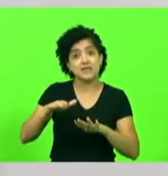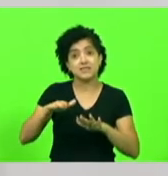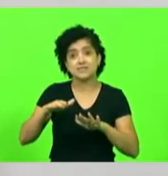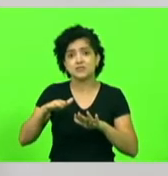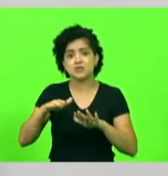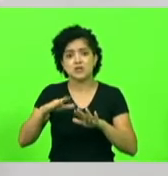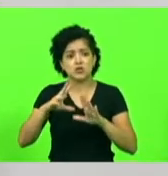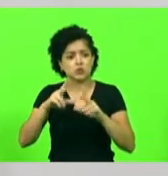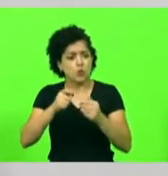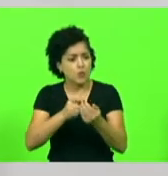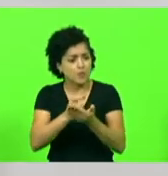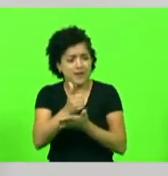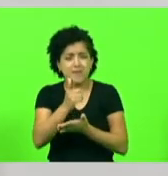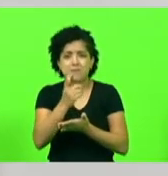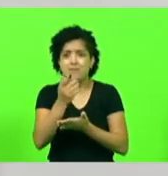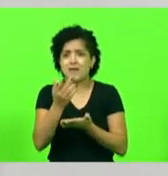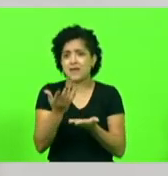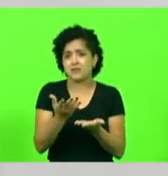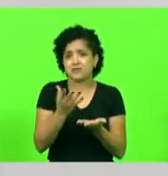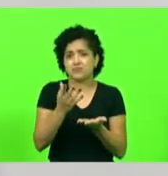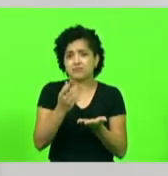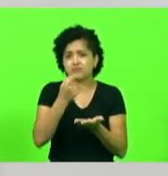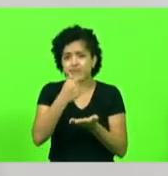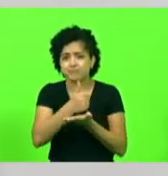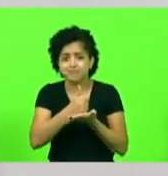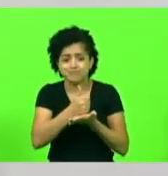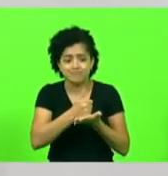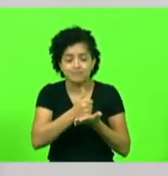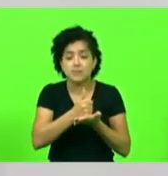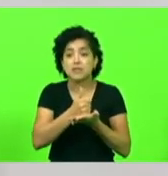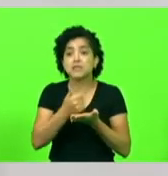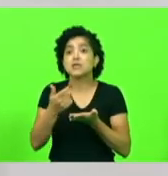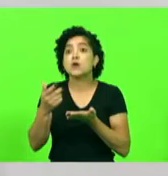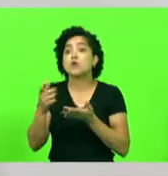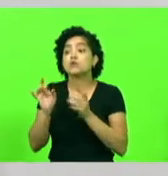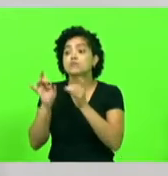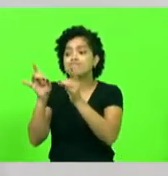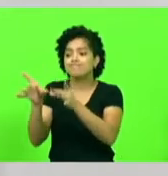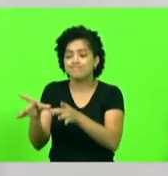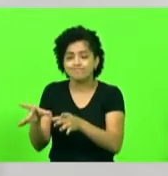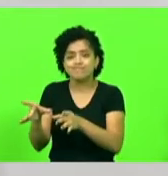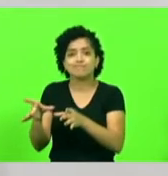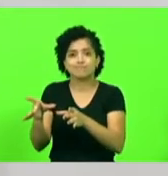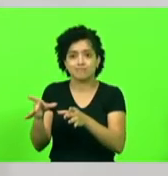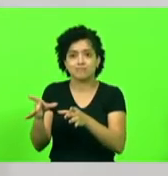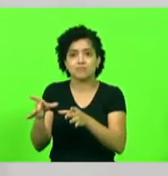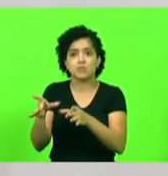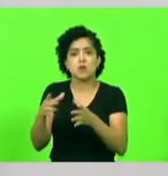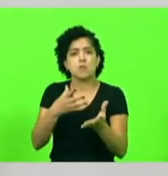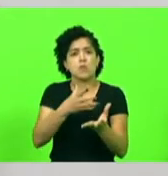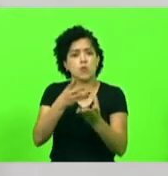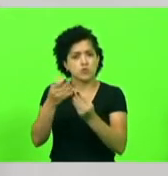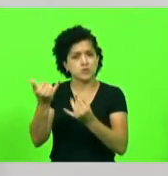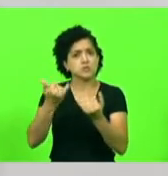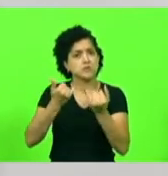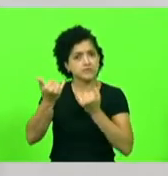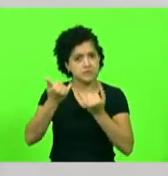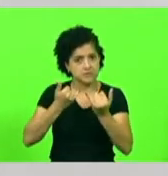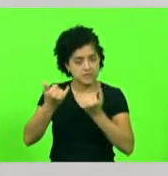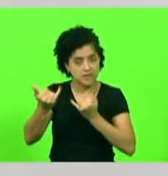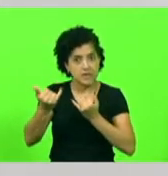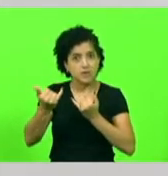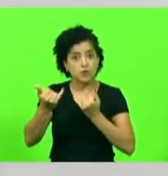remédio. E aquelas mulheres que estão abandonadas, porque muitas mulheres me relataram também que quando